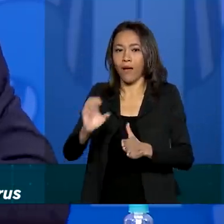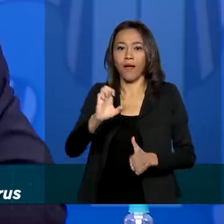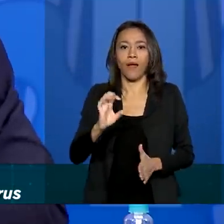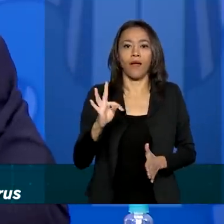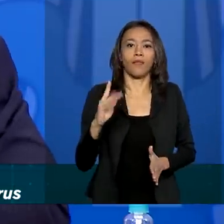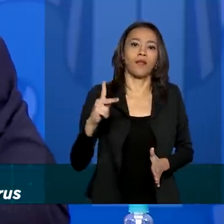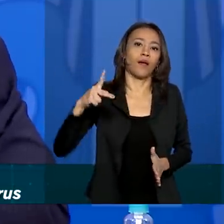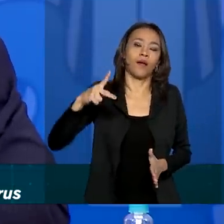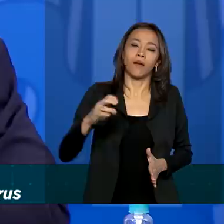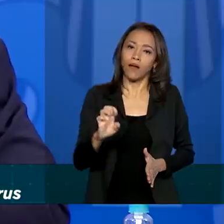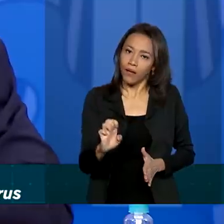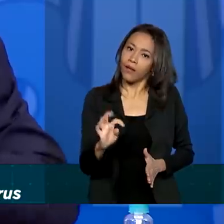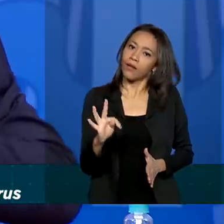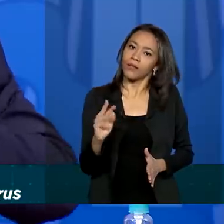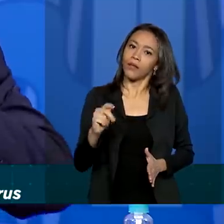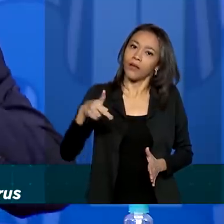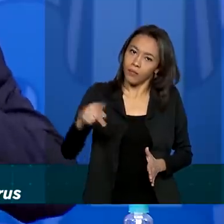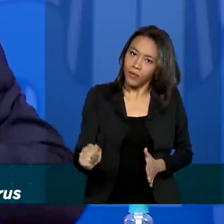no país, de efeito